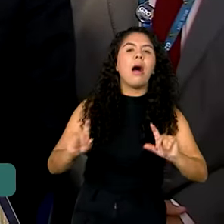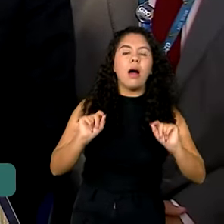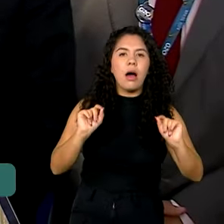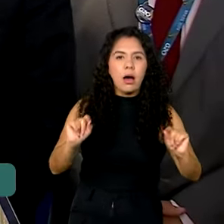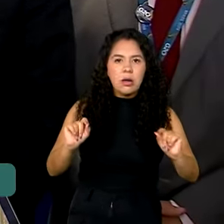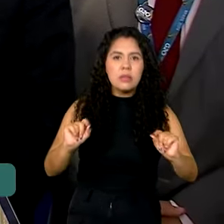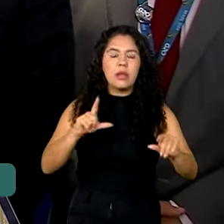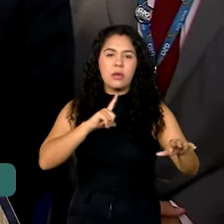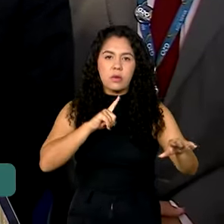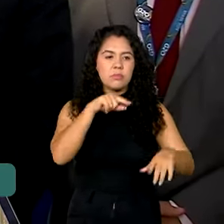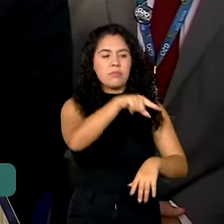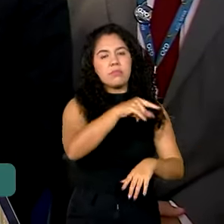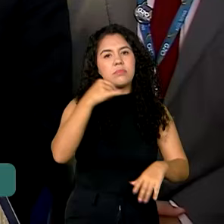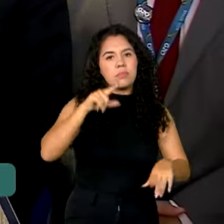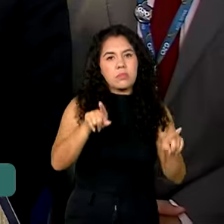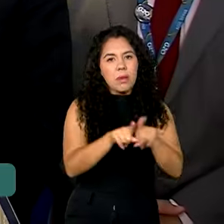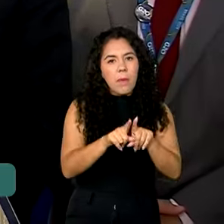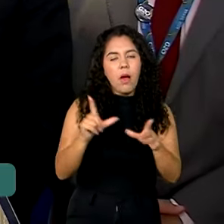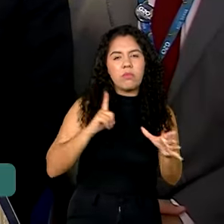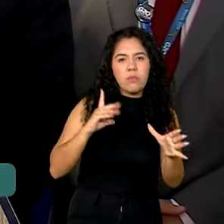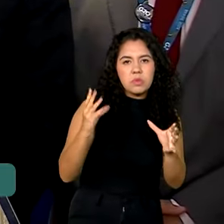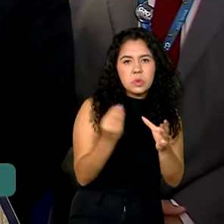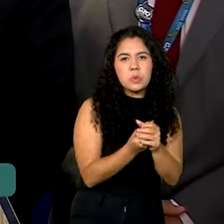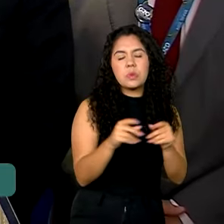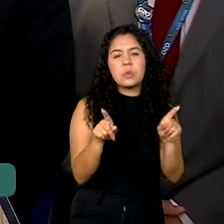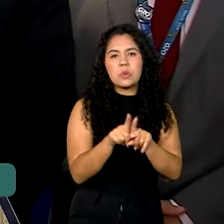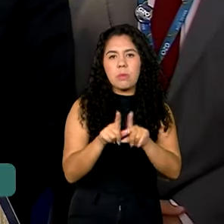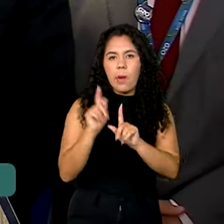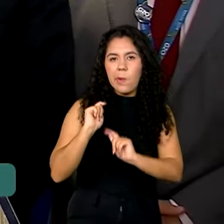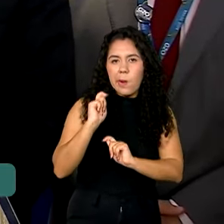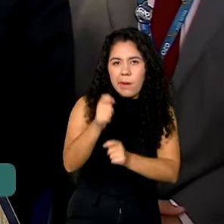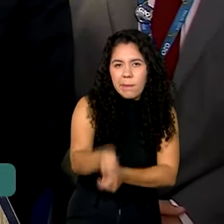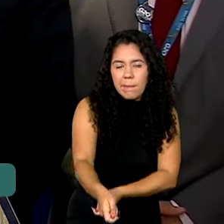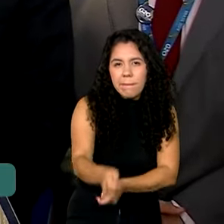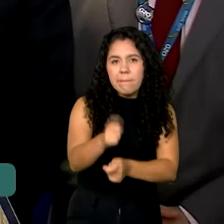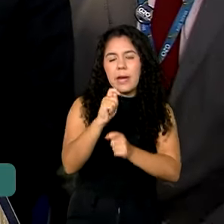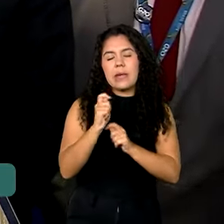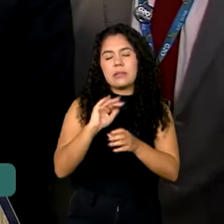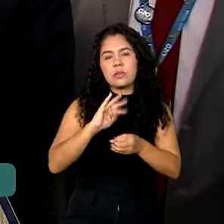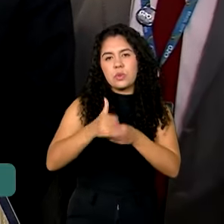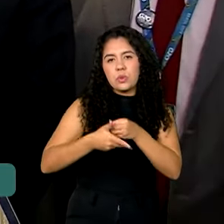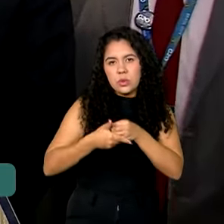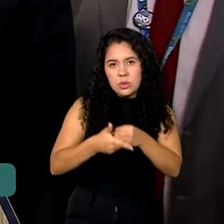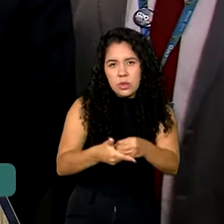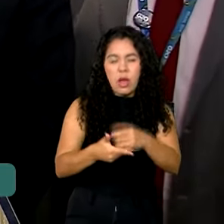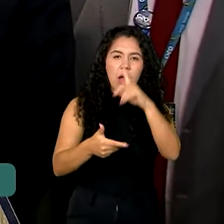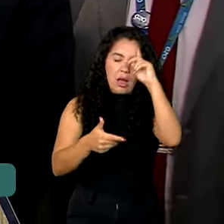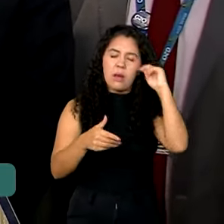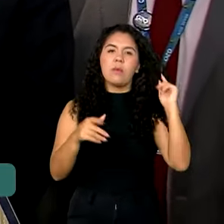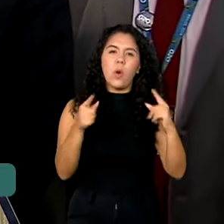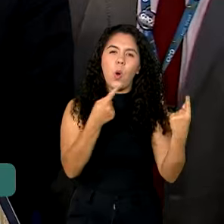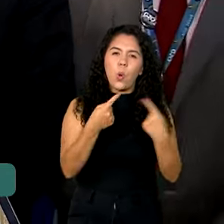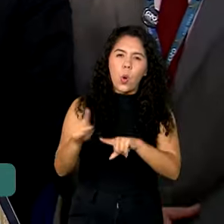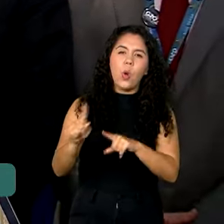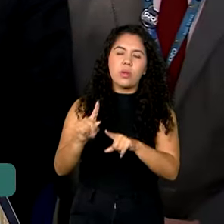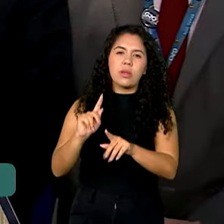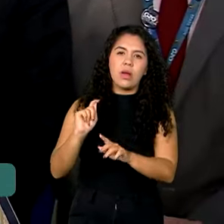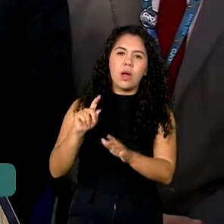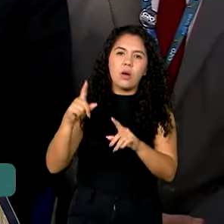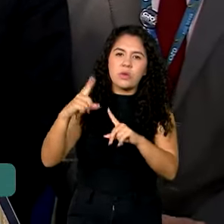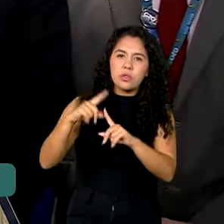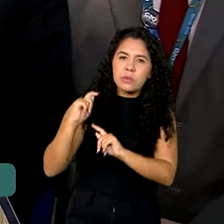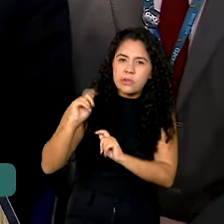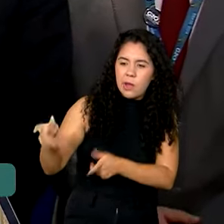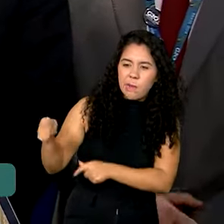sustentável, inclusiva, uma pesca sustentável contra as pescas ilegais e contra a pesca